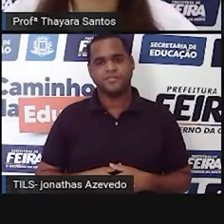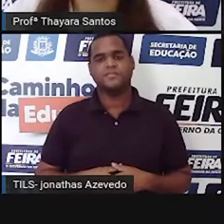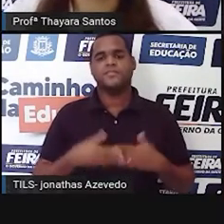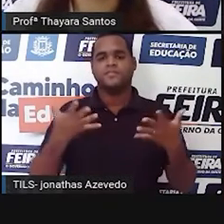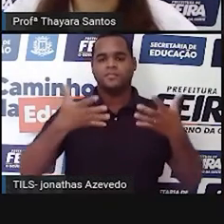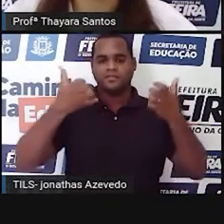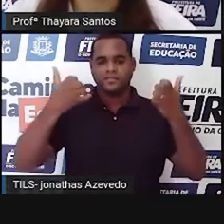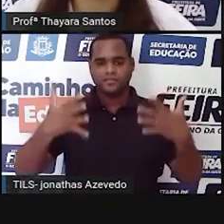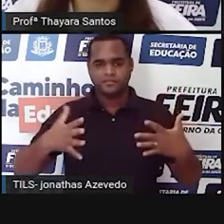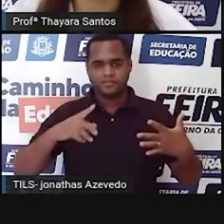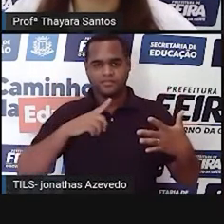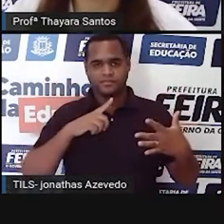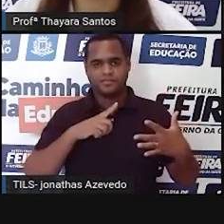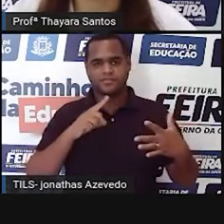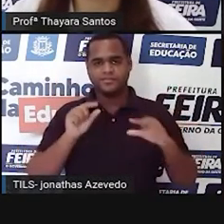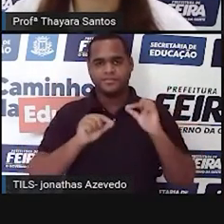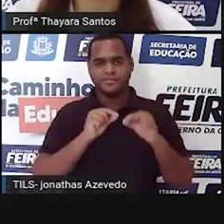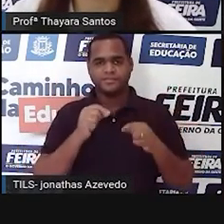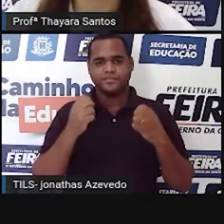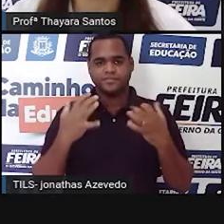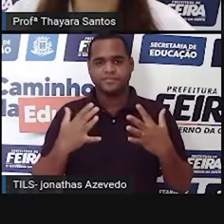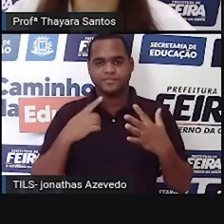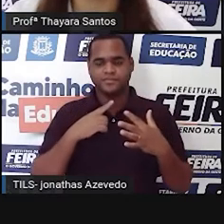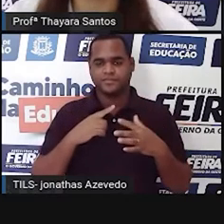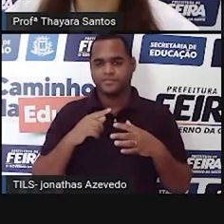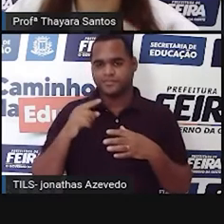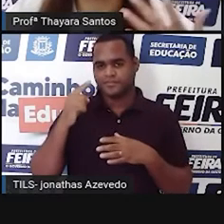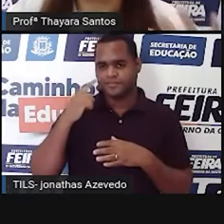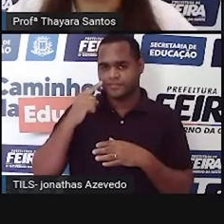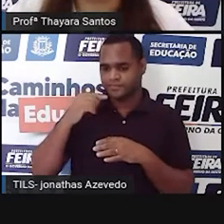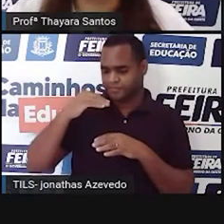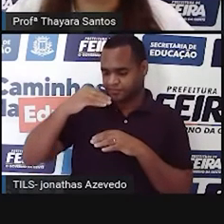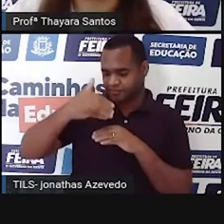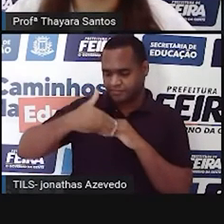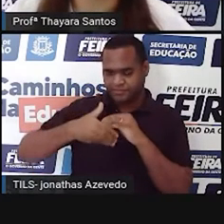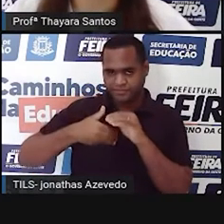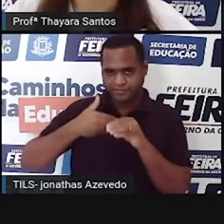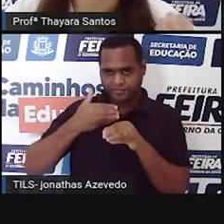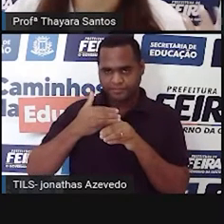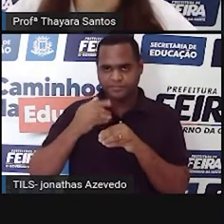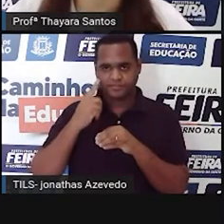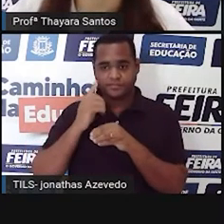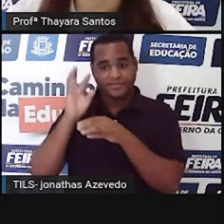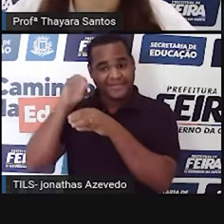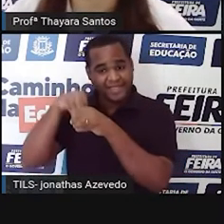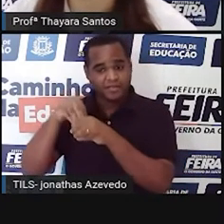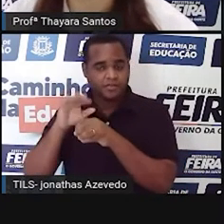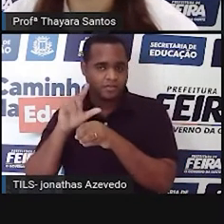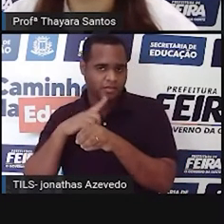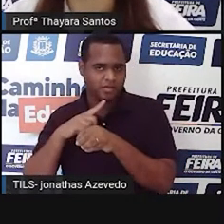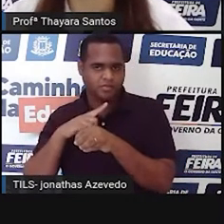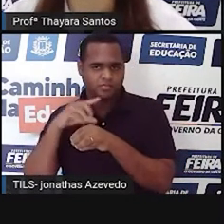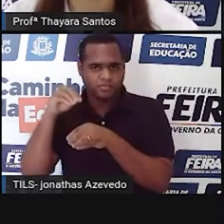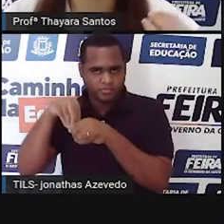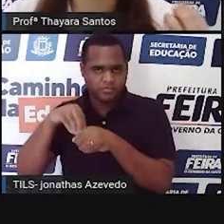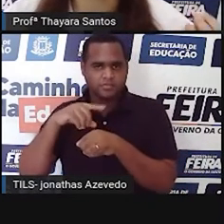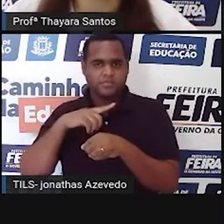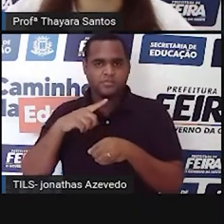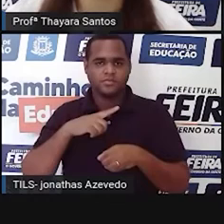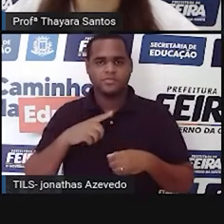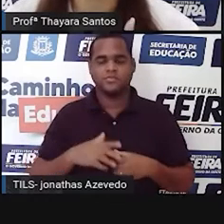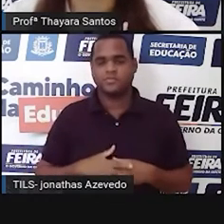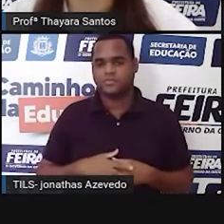Agora, gente, a gente vai falar sobre as estruturas externas. Até agora, a gente só falou sobre estruturas internas, né?